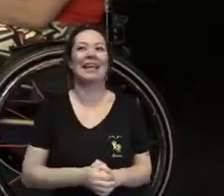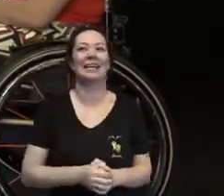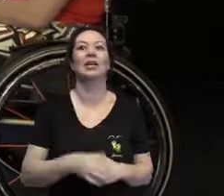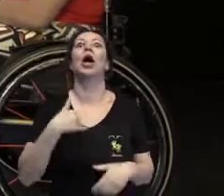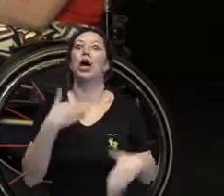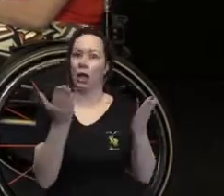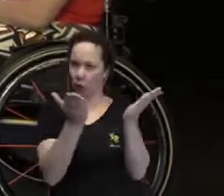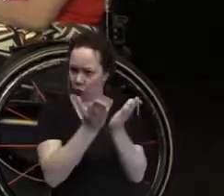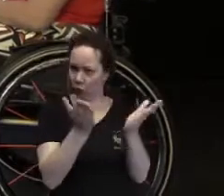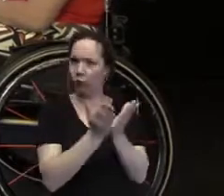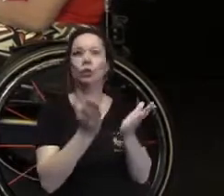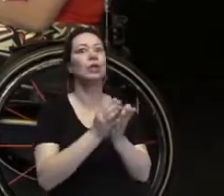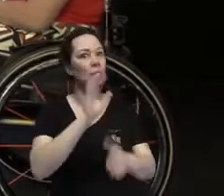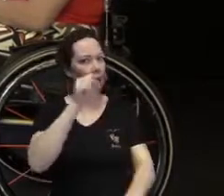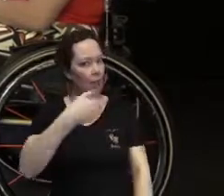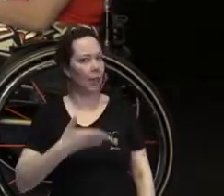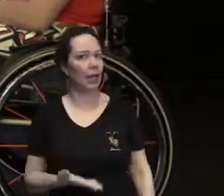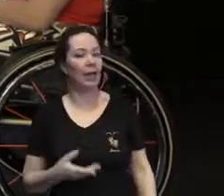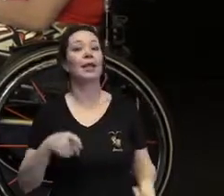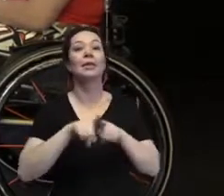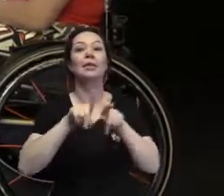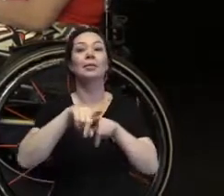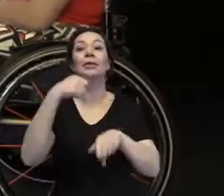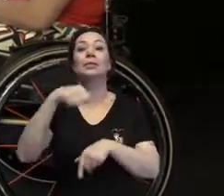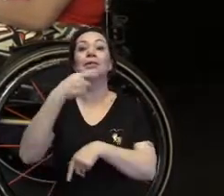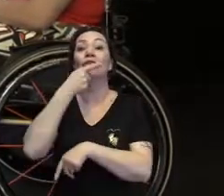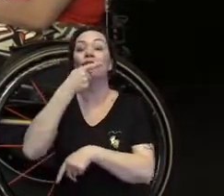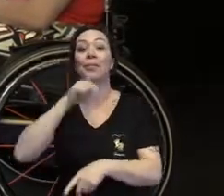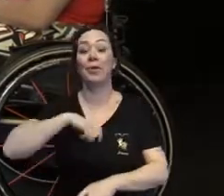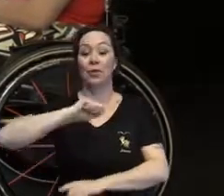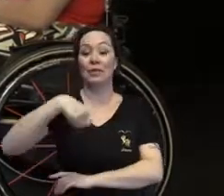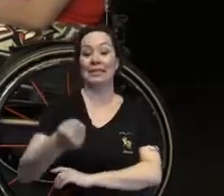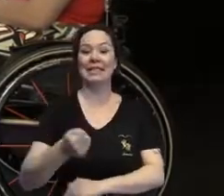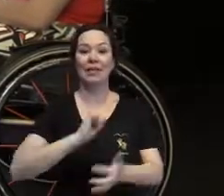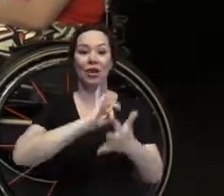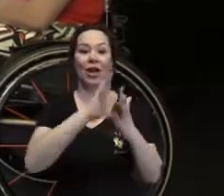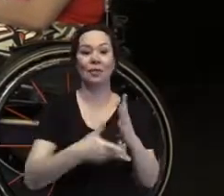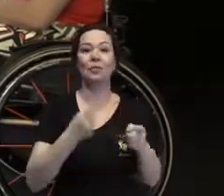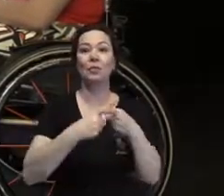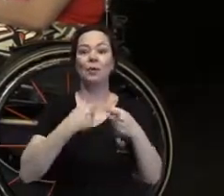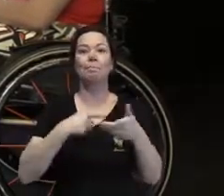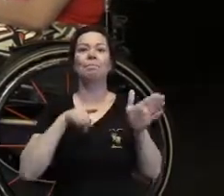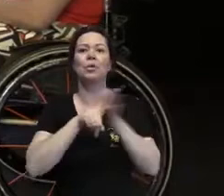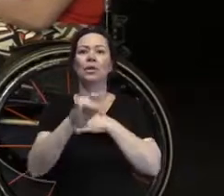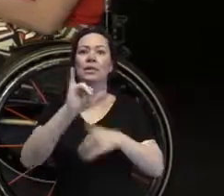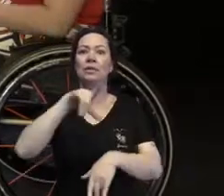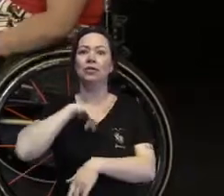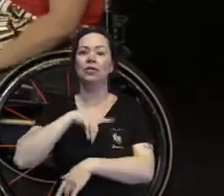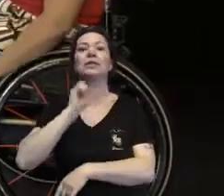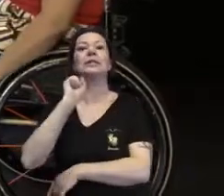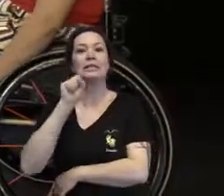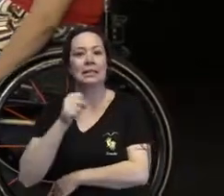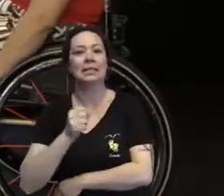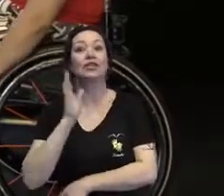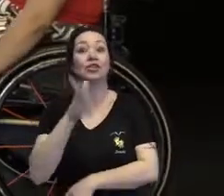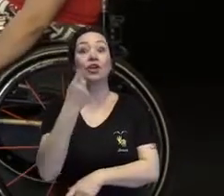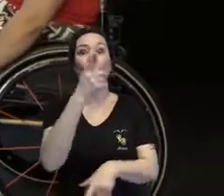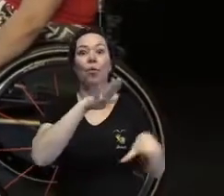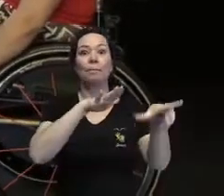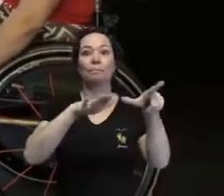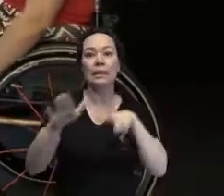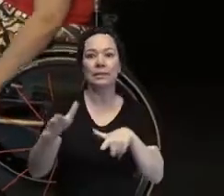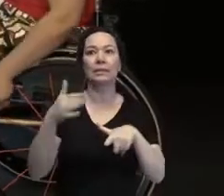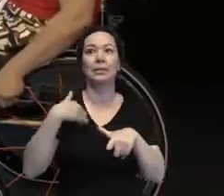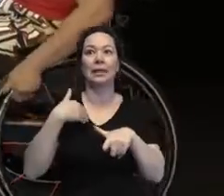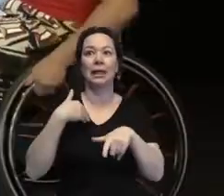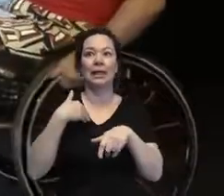Estudei, menina! E também tenho que falar do meu sinal de libras, né? Porque me perguntaram se eu tinha e eu ganhei faz uma semana que